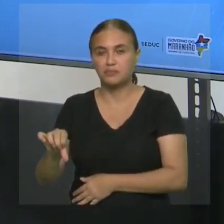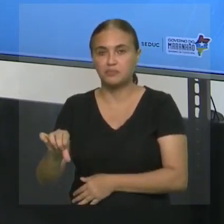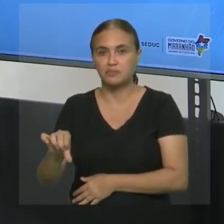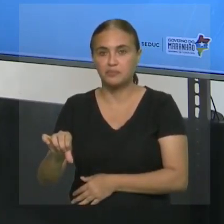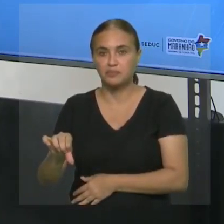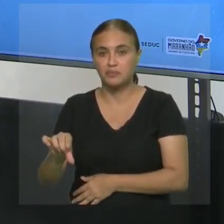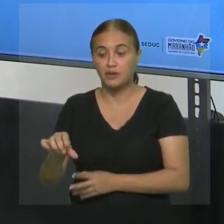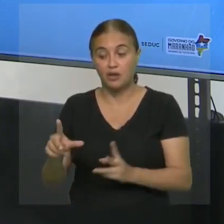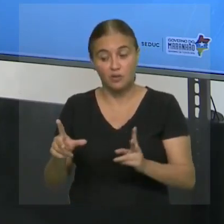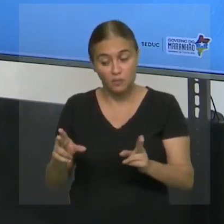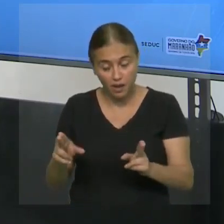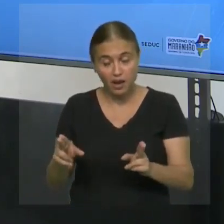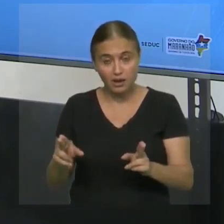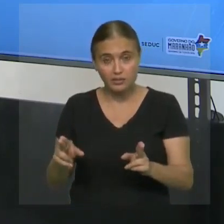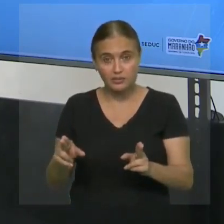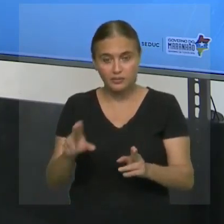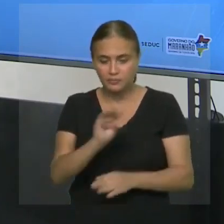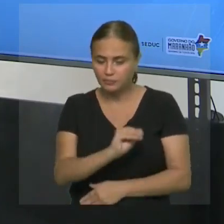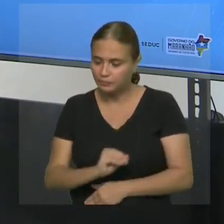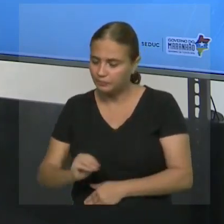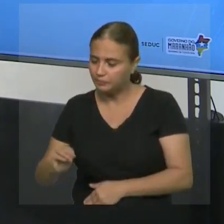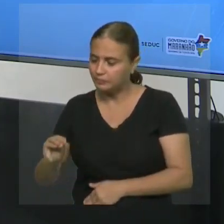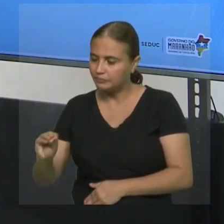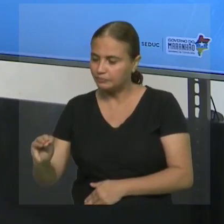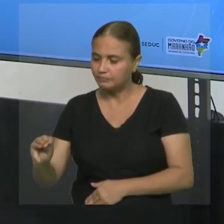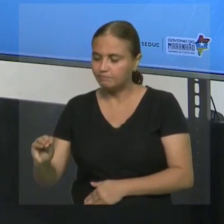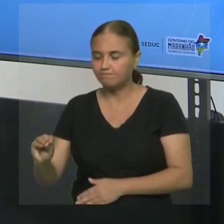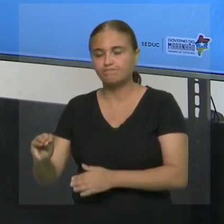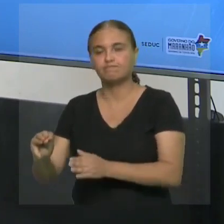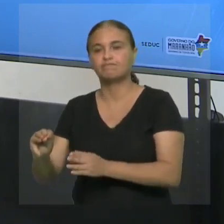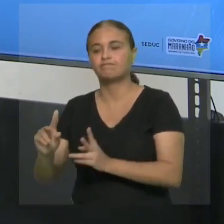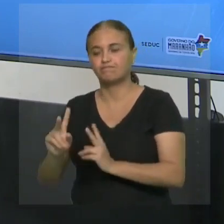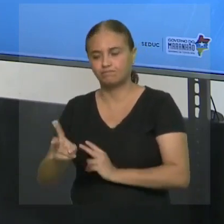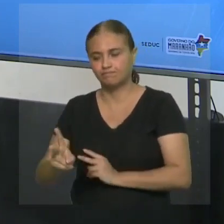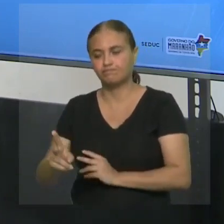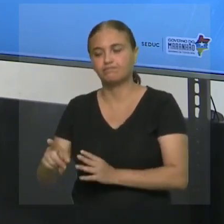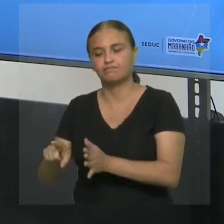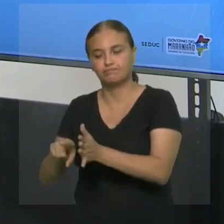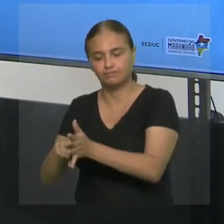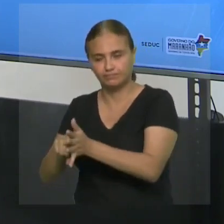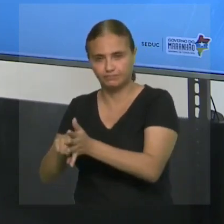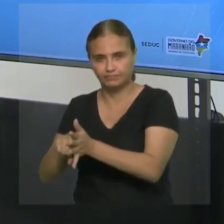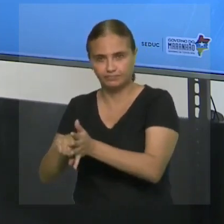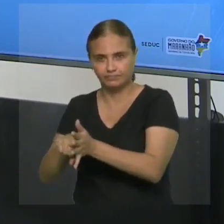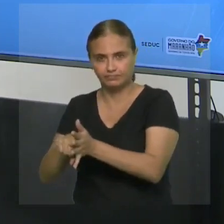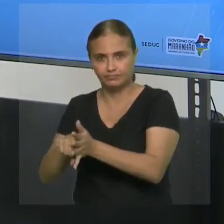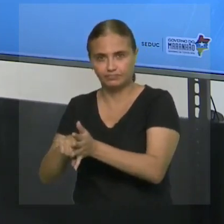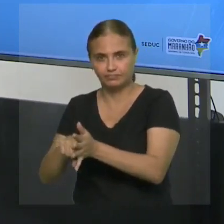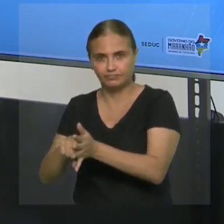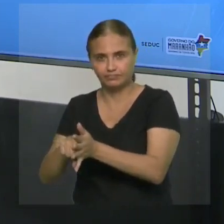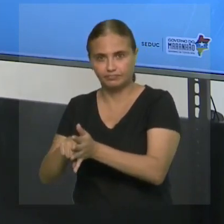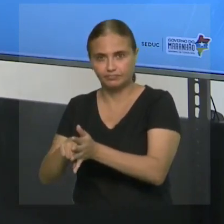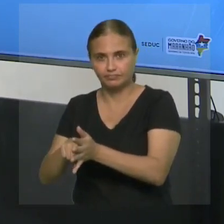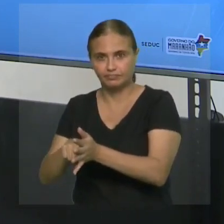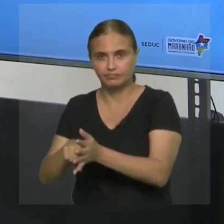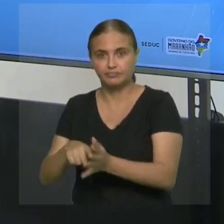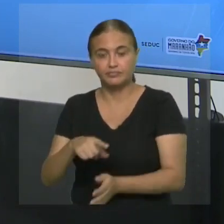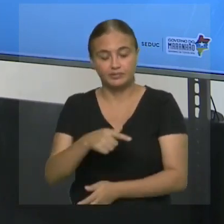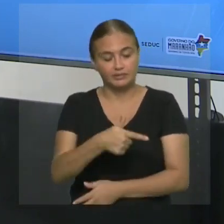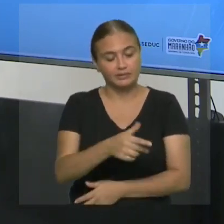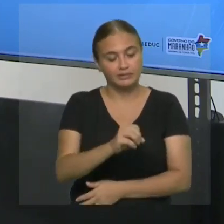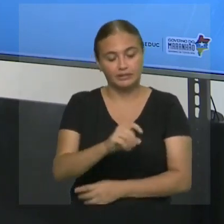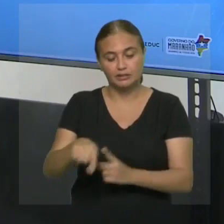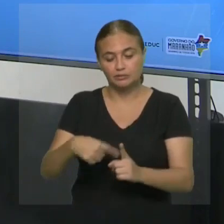Sinais iguais, conserva o sinal. Se é menos, continua, menos. Mais dez com